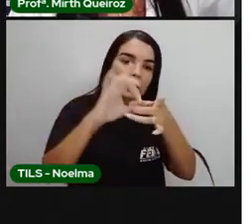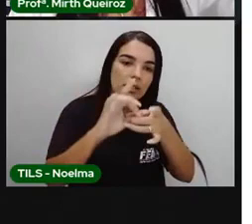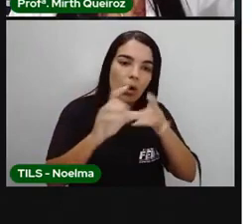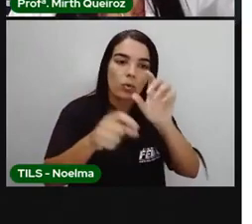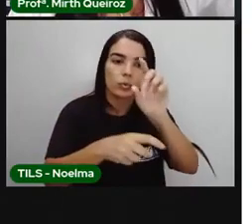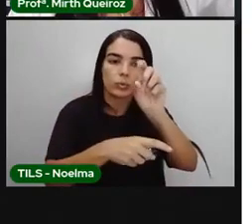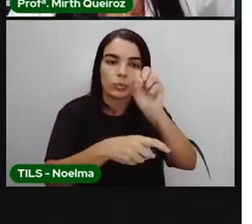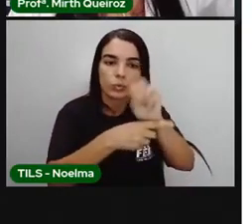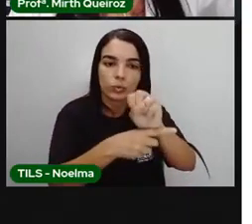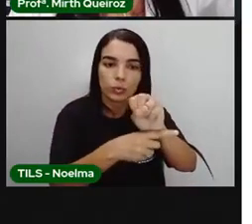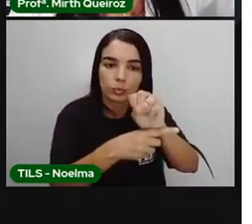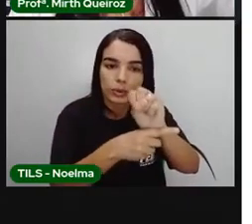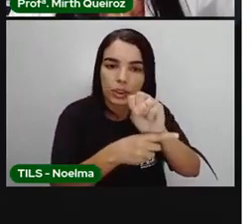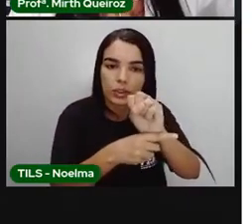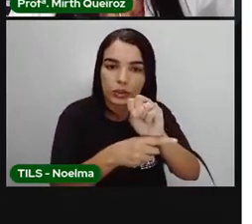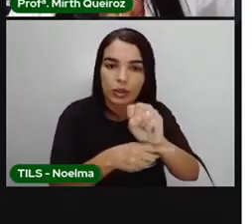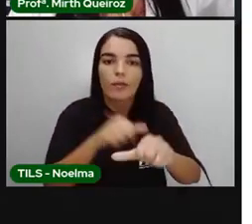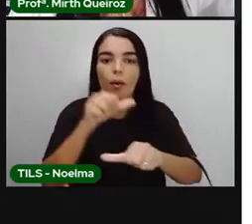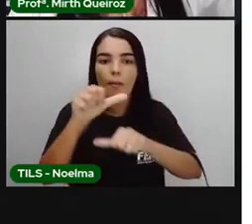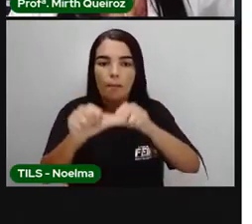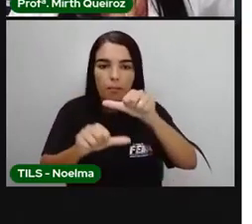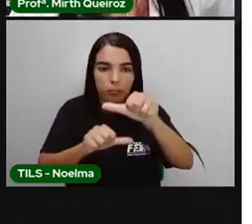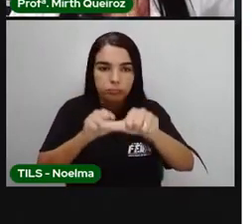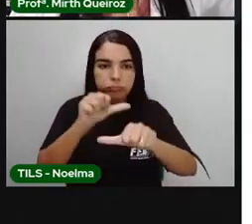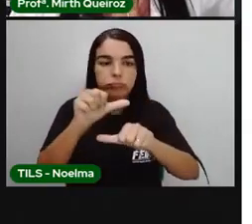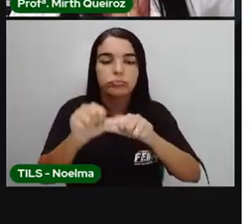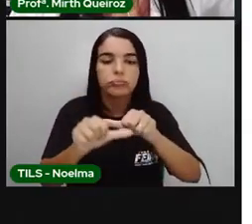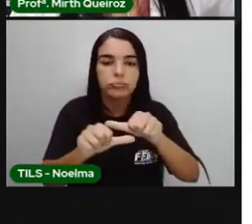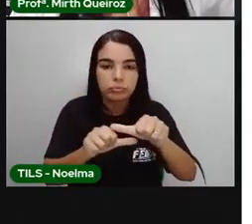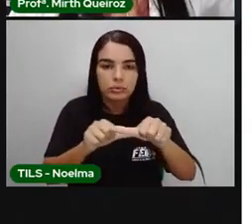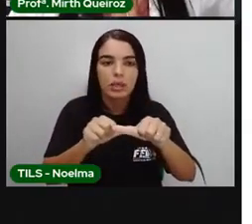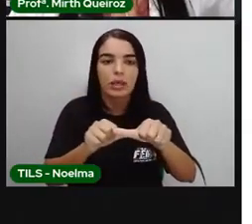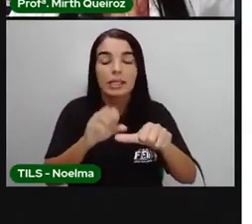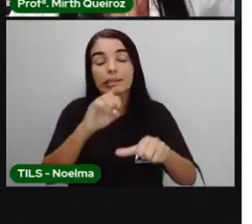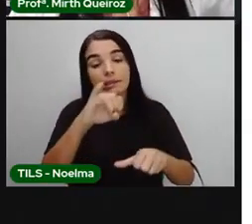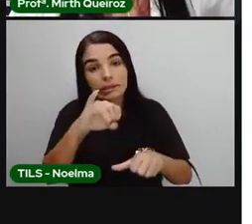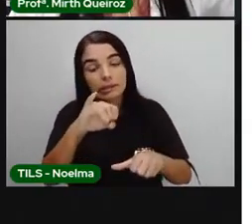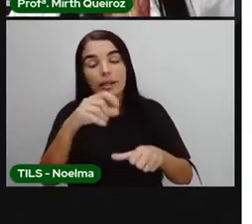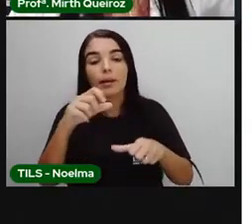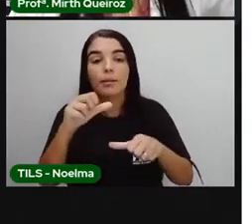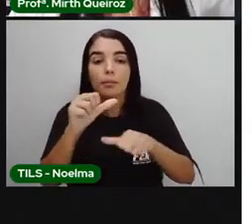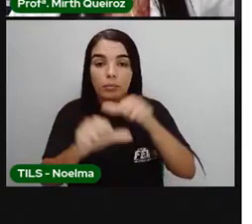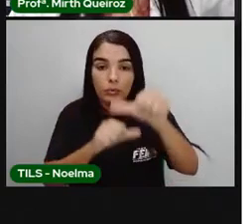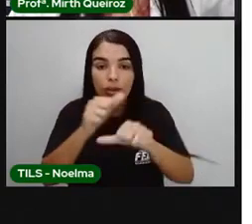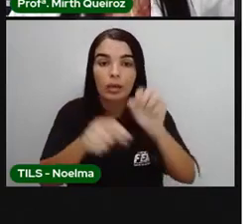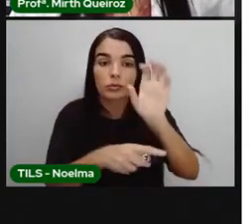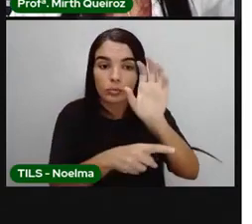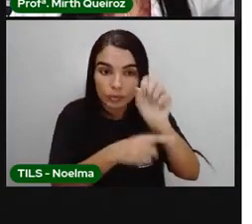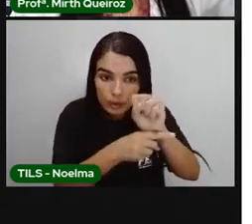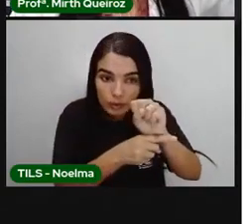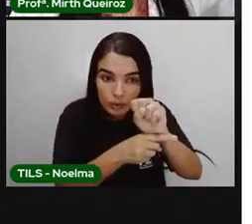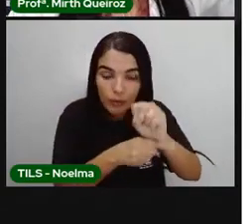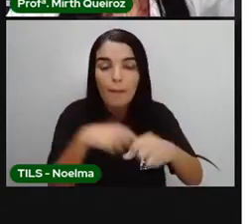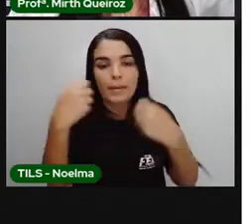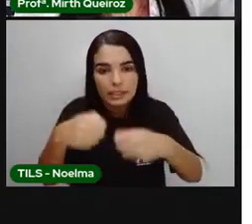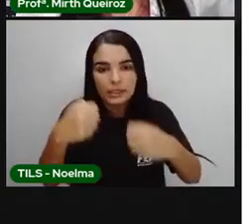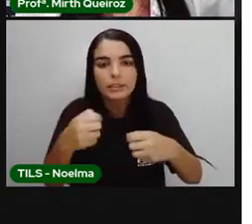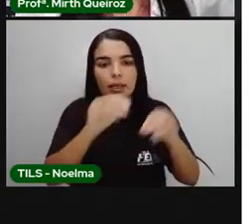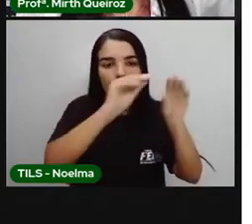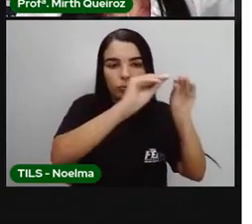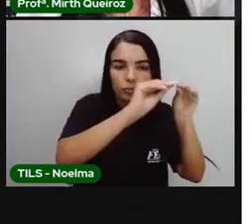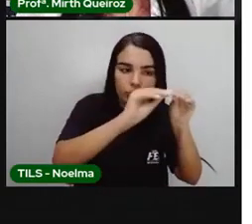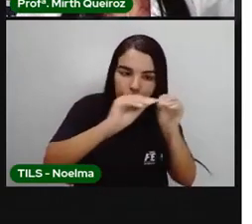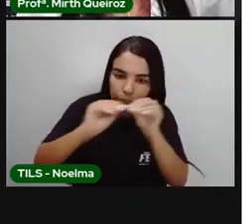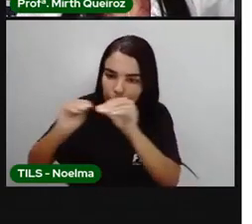a ele. Se o substantivo muda, todas as palavras variáveis referentes a ele devem mudar também.